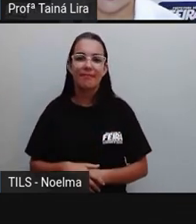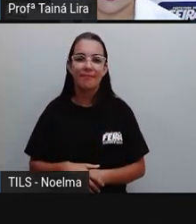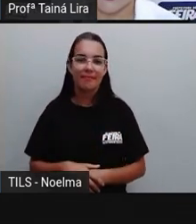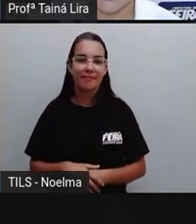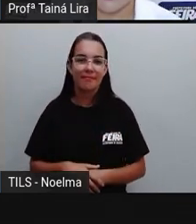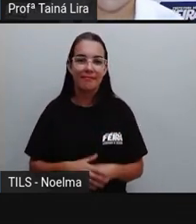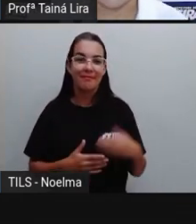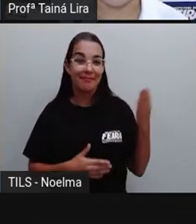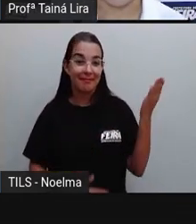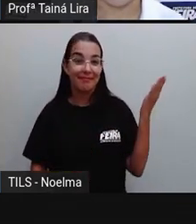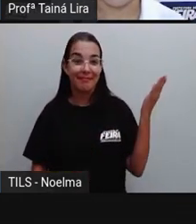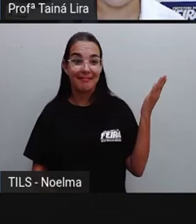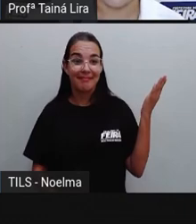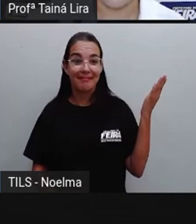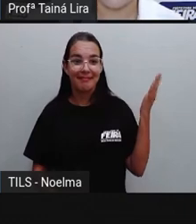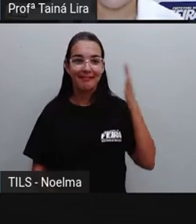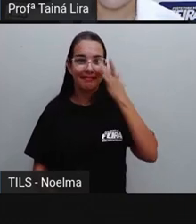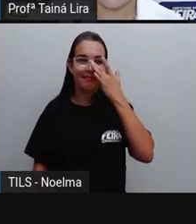Olha lá.